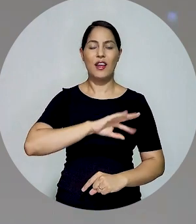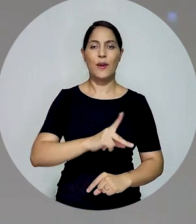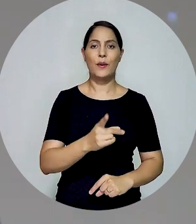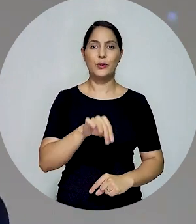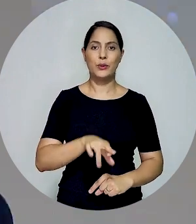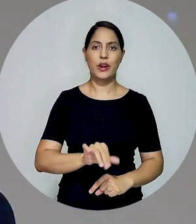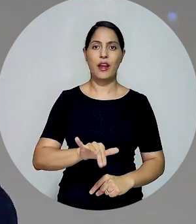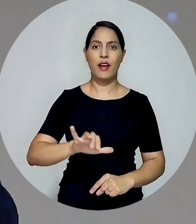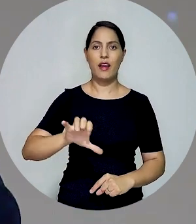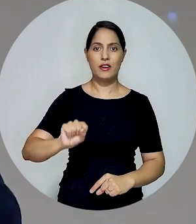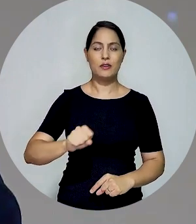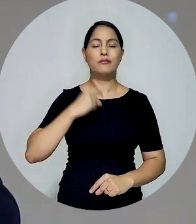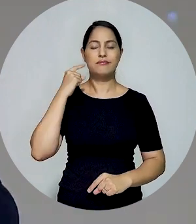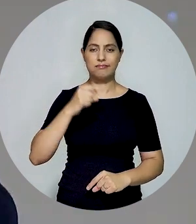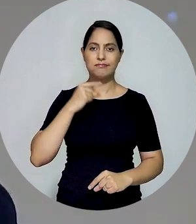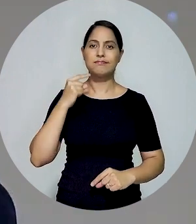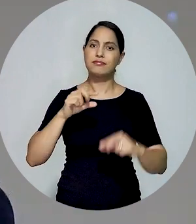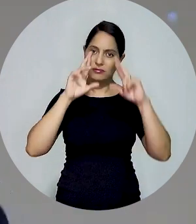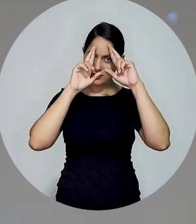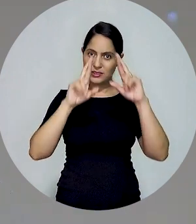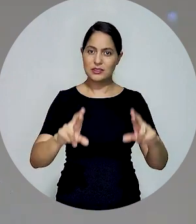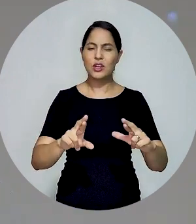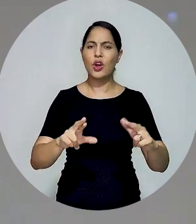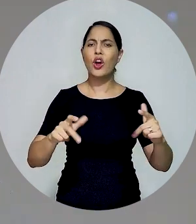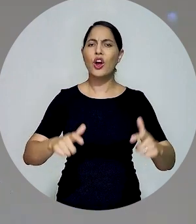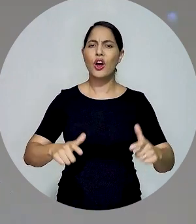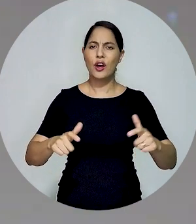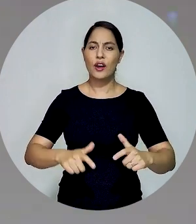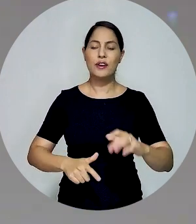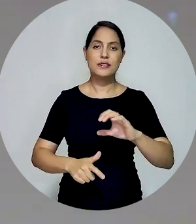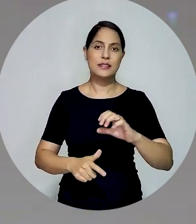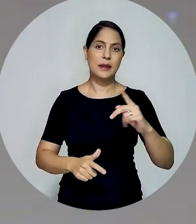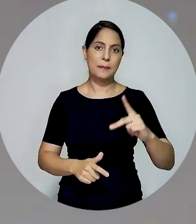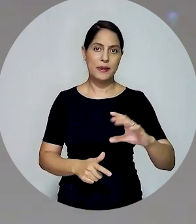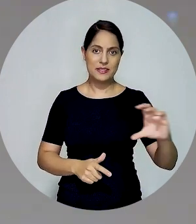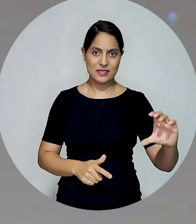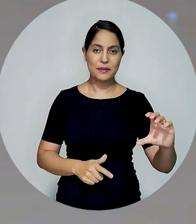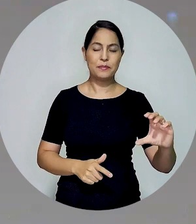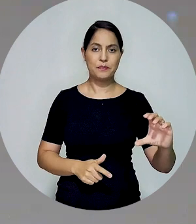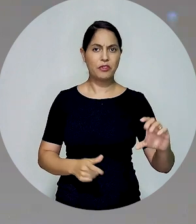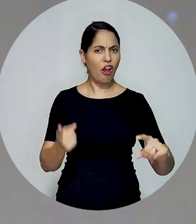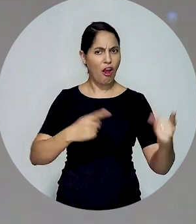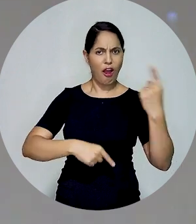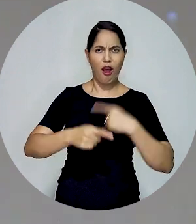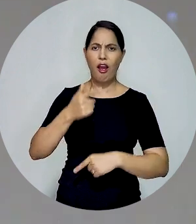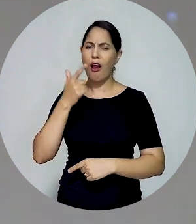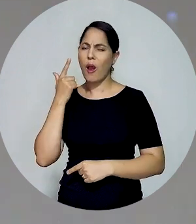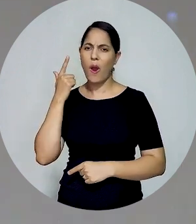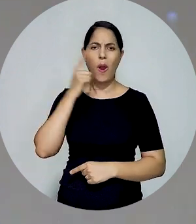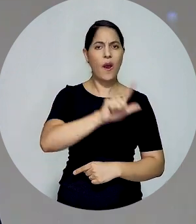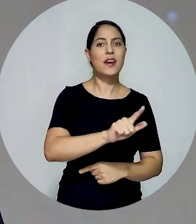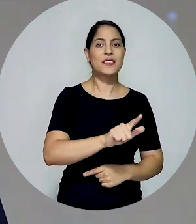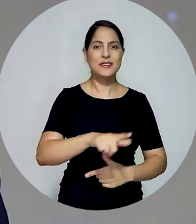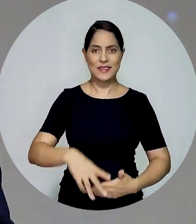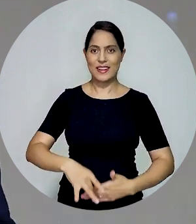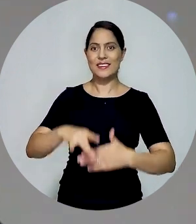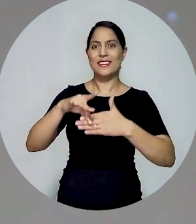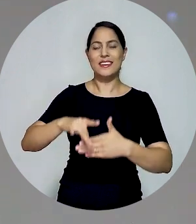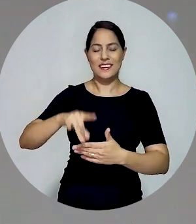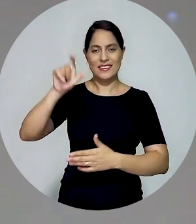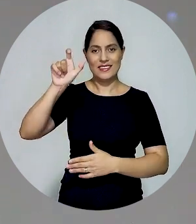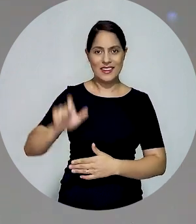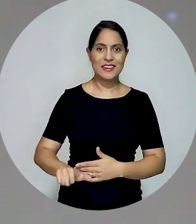respeito aos honorários da advocacia brasileira, com base no Código de Processo Civil. E devemos essa